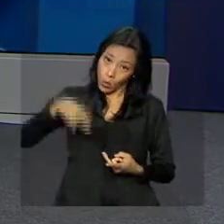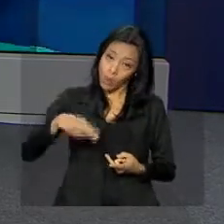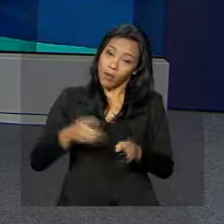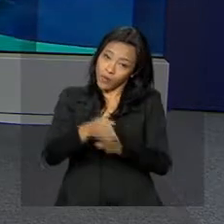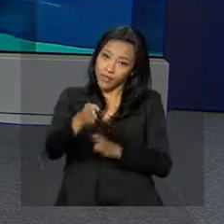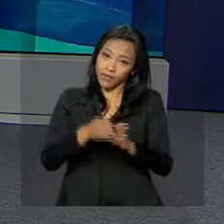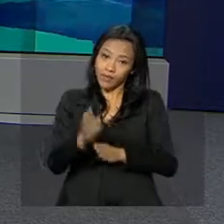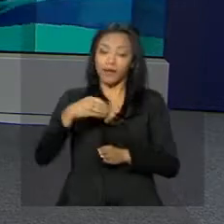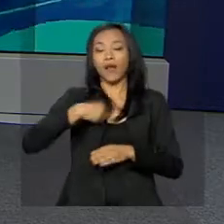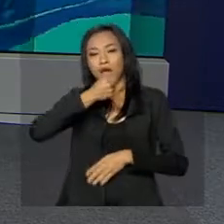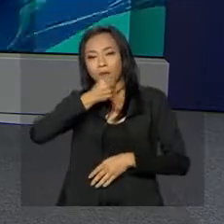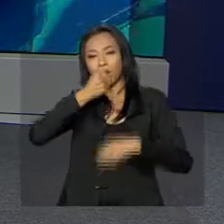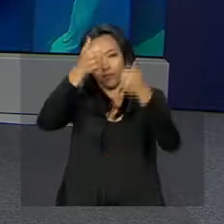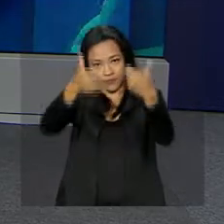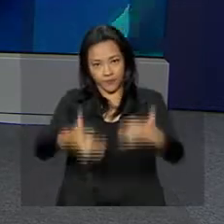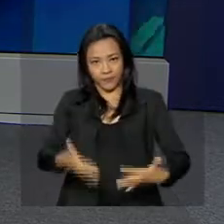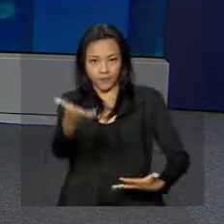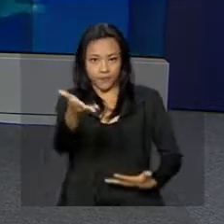tem outras informações.